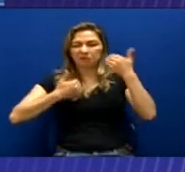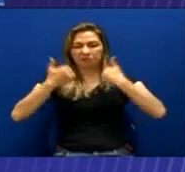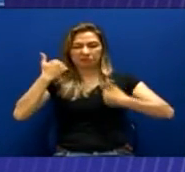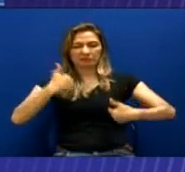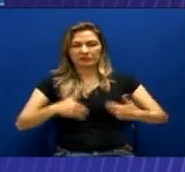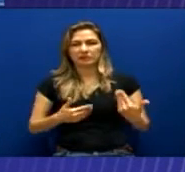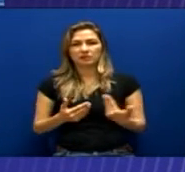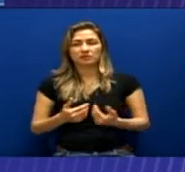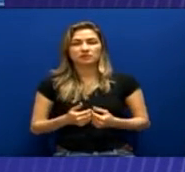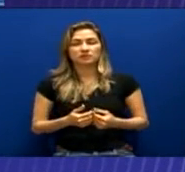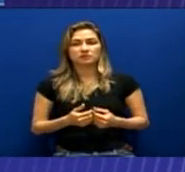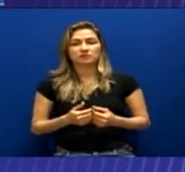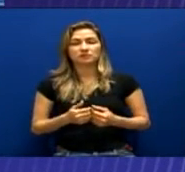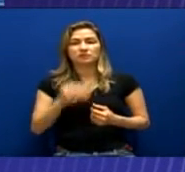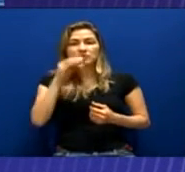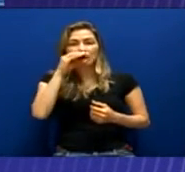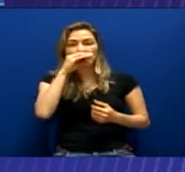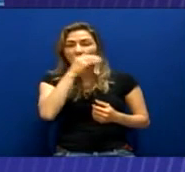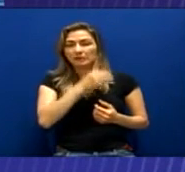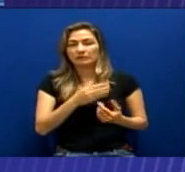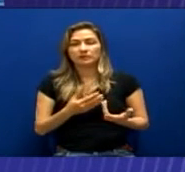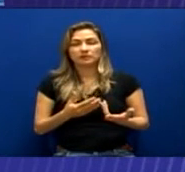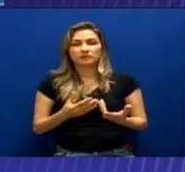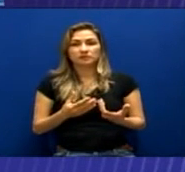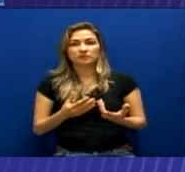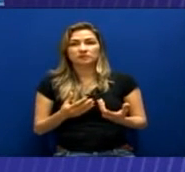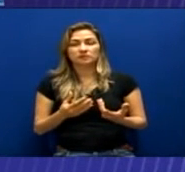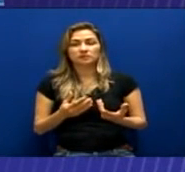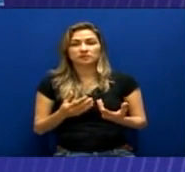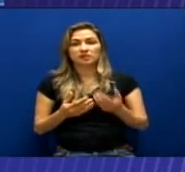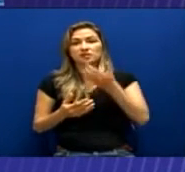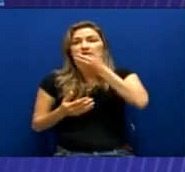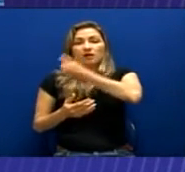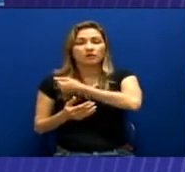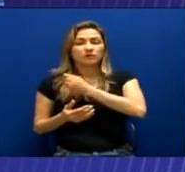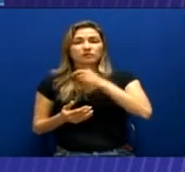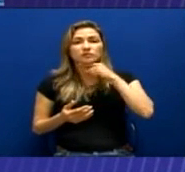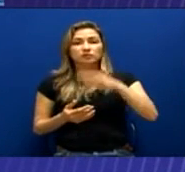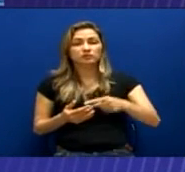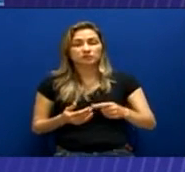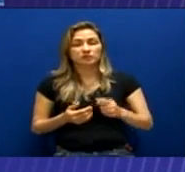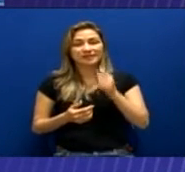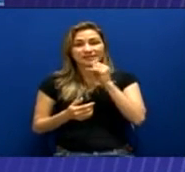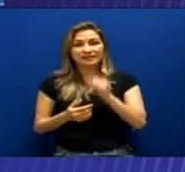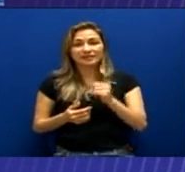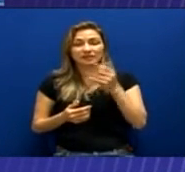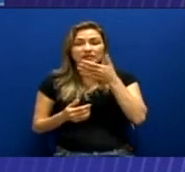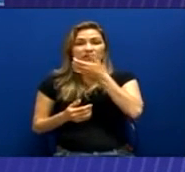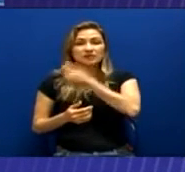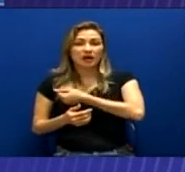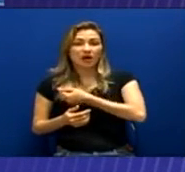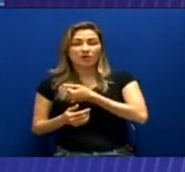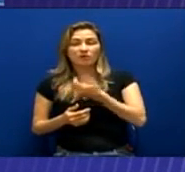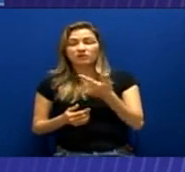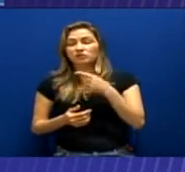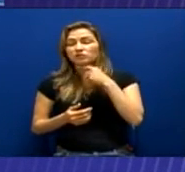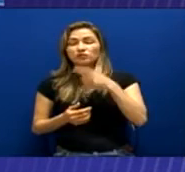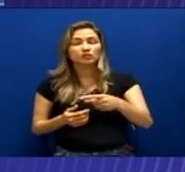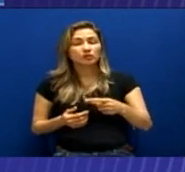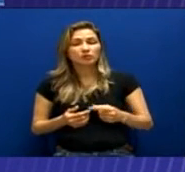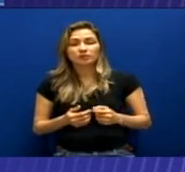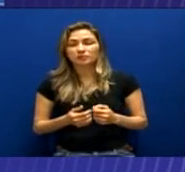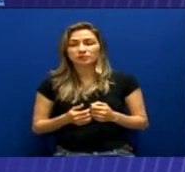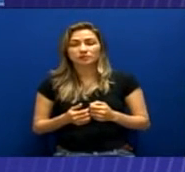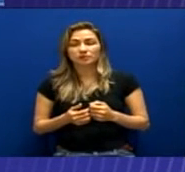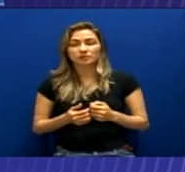condição de sobreviver. Porque como é que sobrevive? O ataque mental é feito pela telepatia sintética. Gente, telepatia